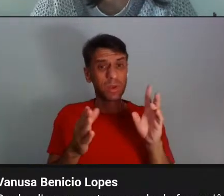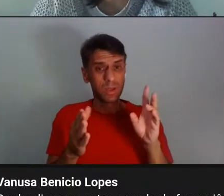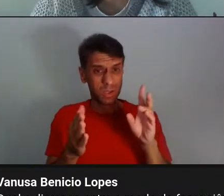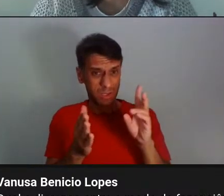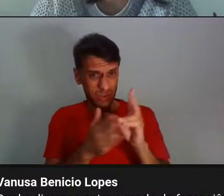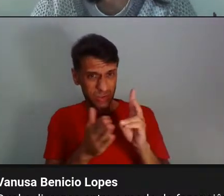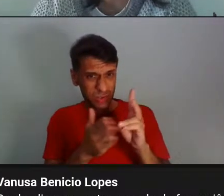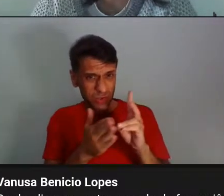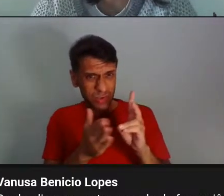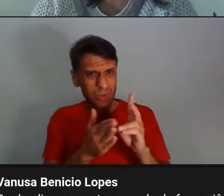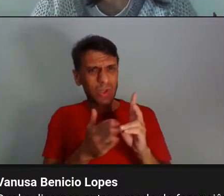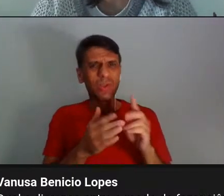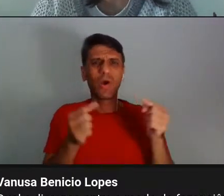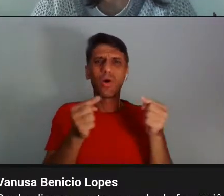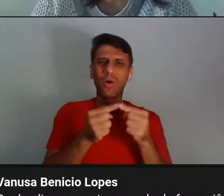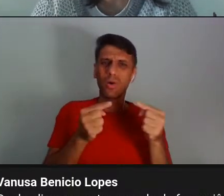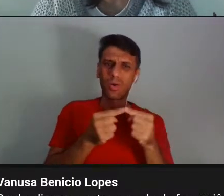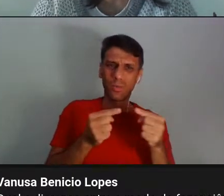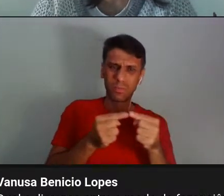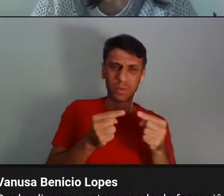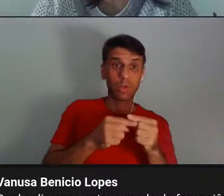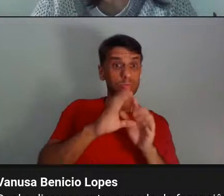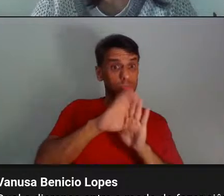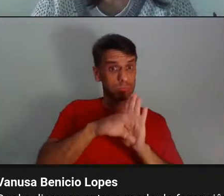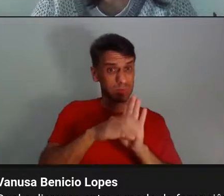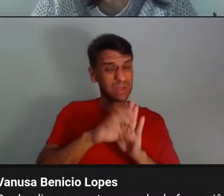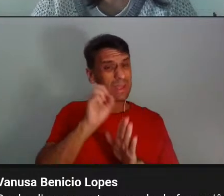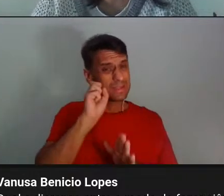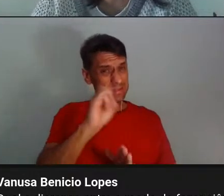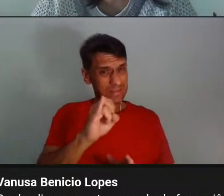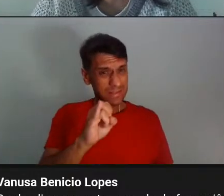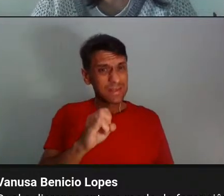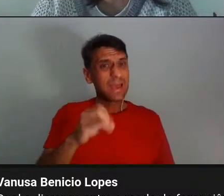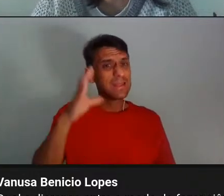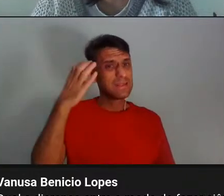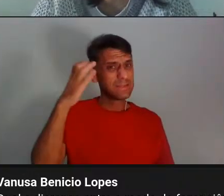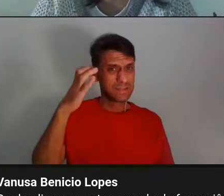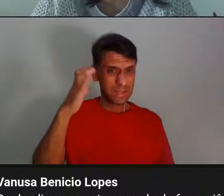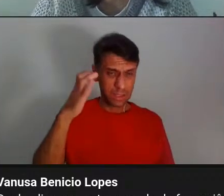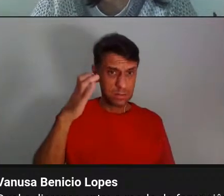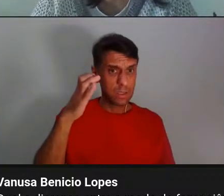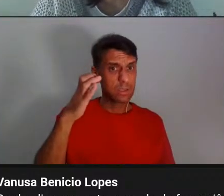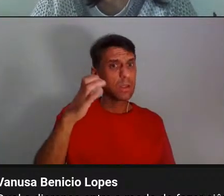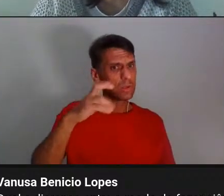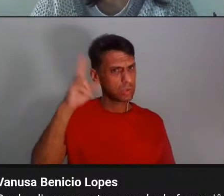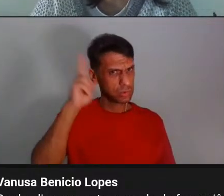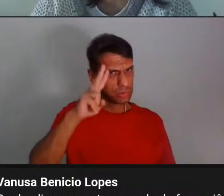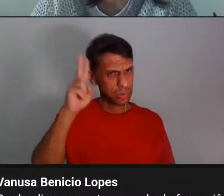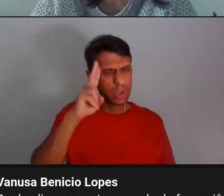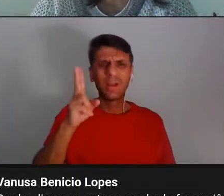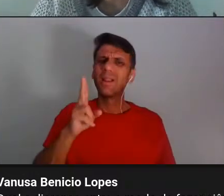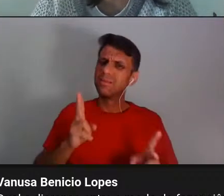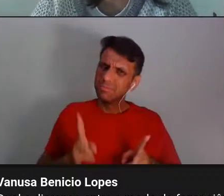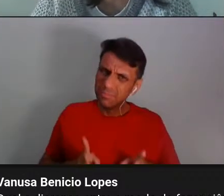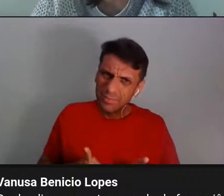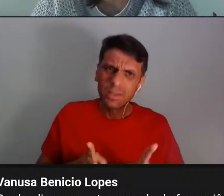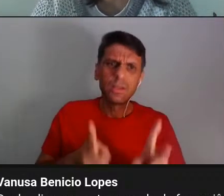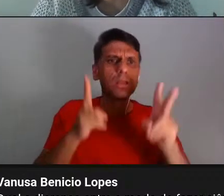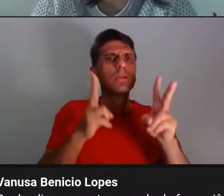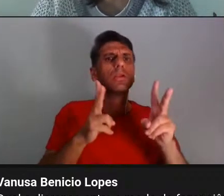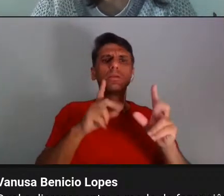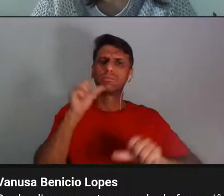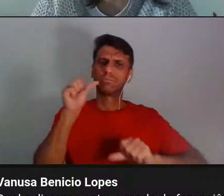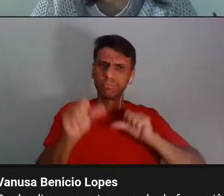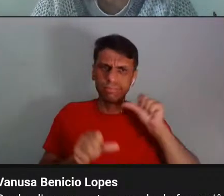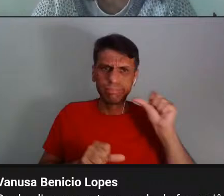esses conceitos, né, porque se essa ciência está na história, né, ela está sempre revendo,